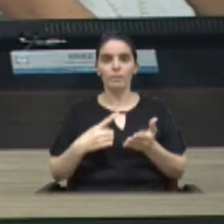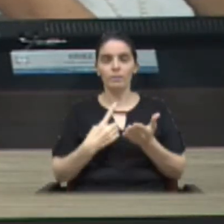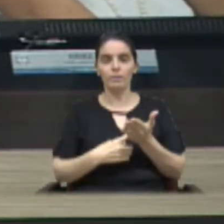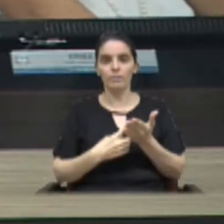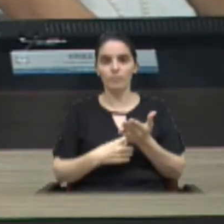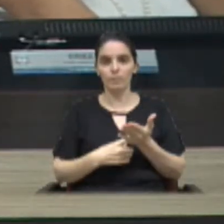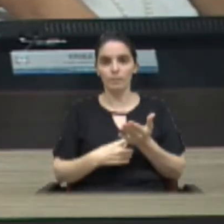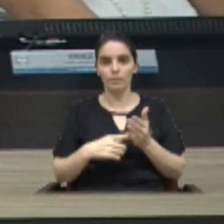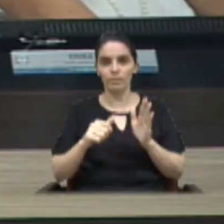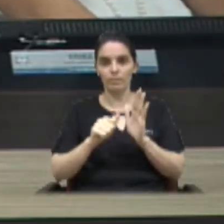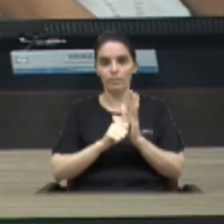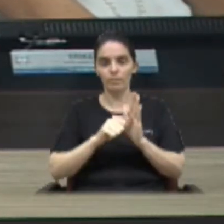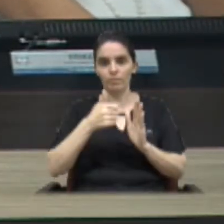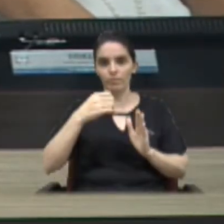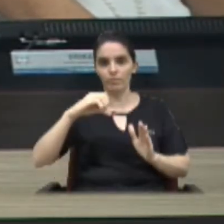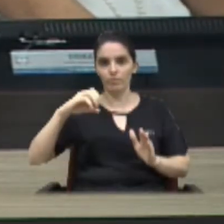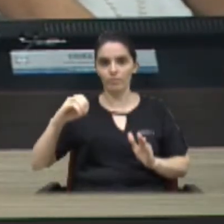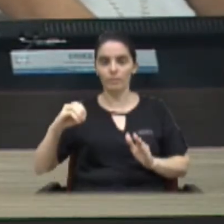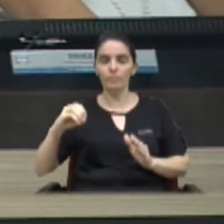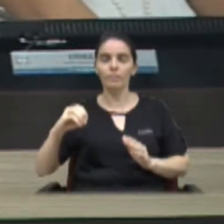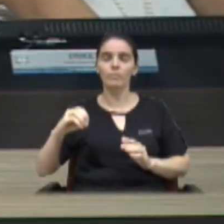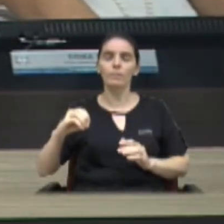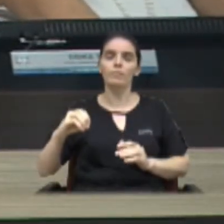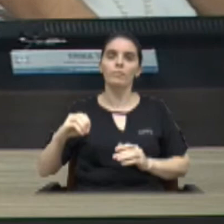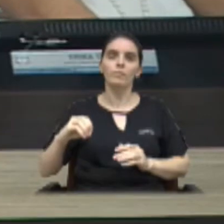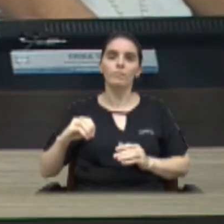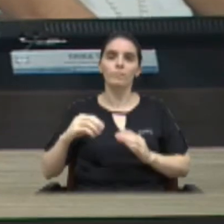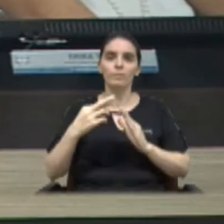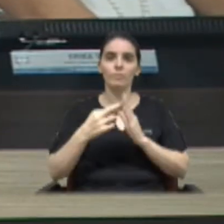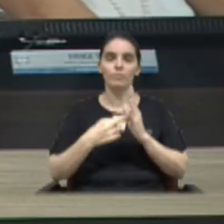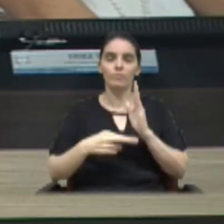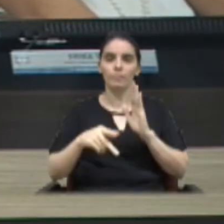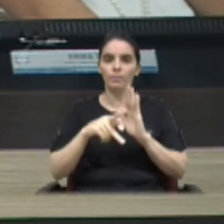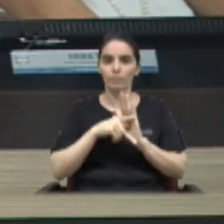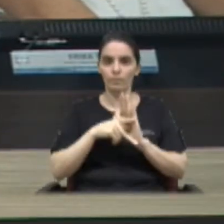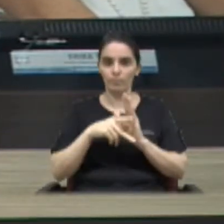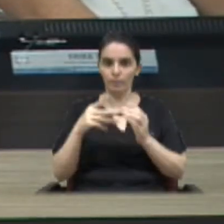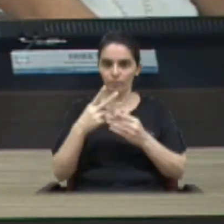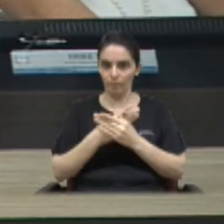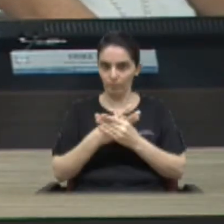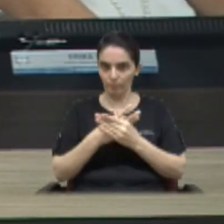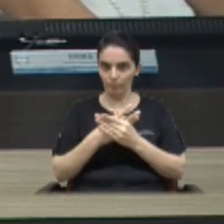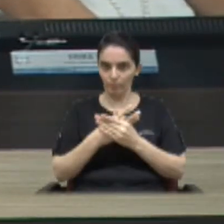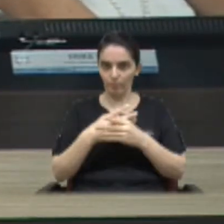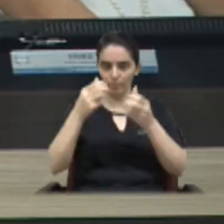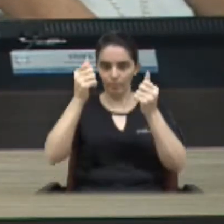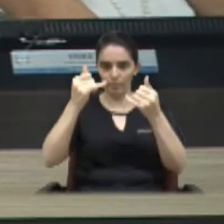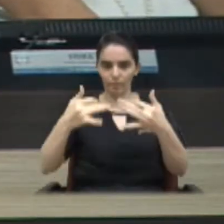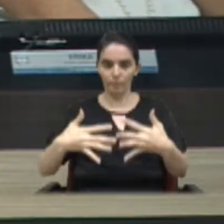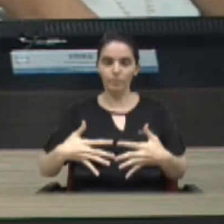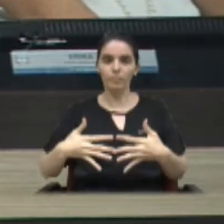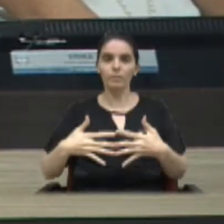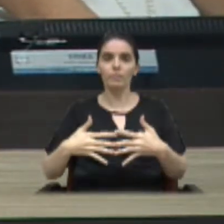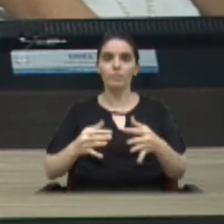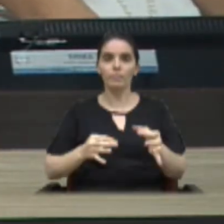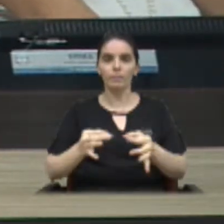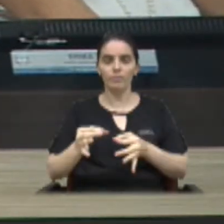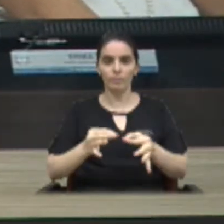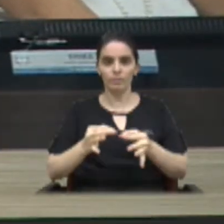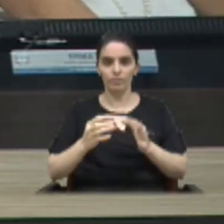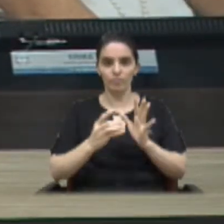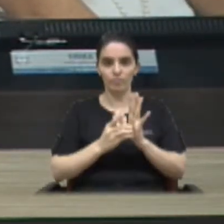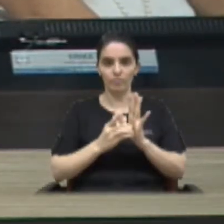dispõem os artigos 190 e seguintes do regimento interno da Câmara Municipal de Limeira justificativa o projeto